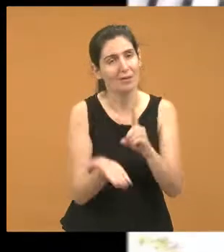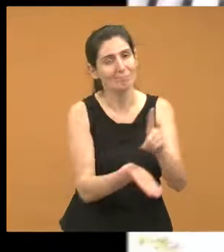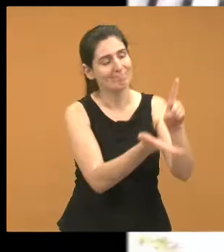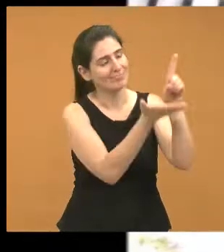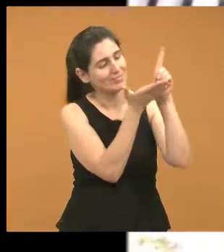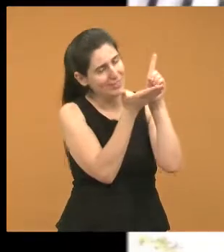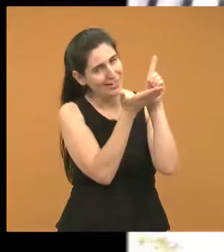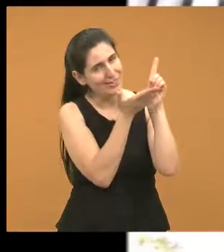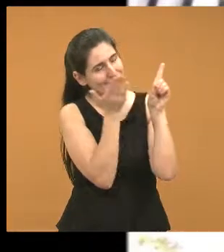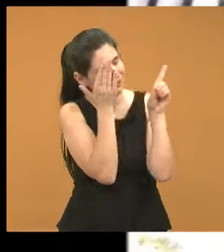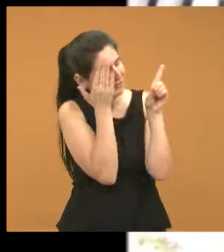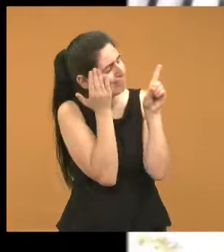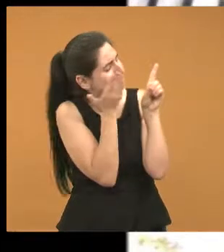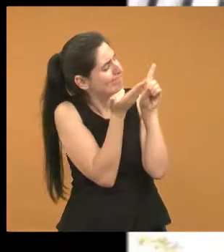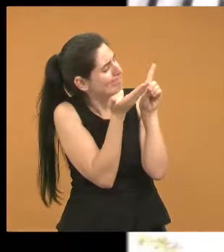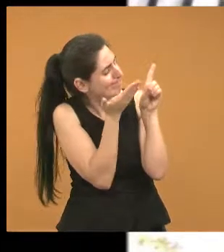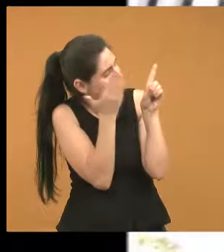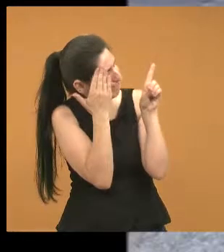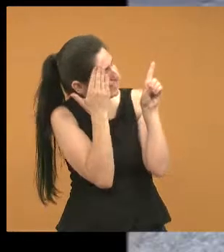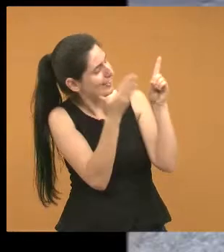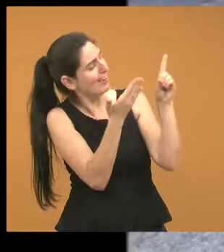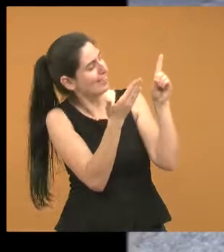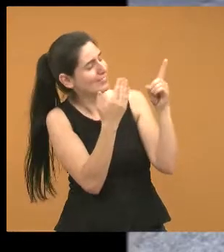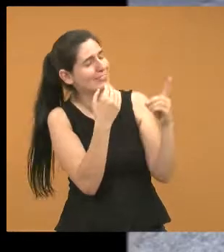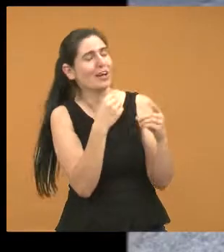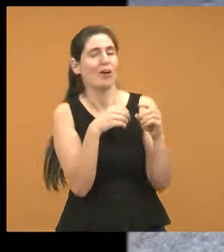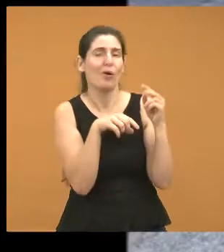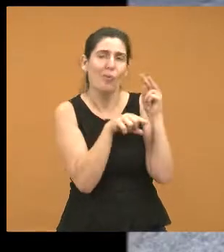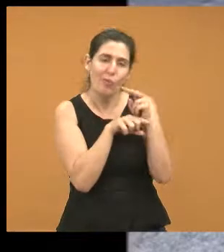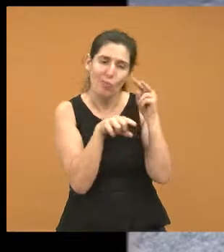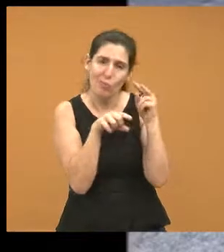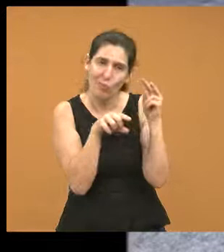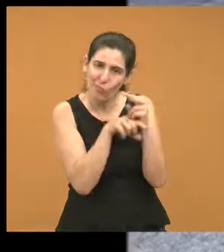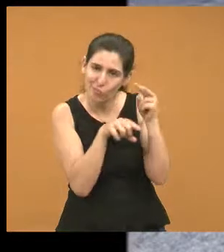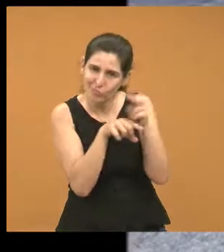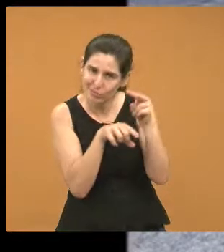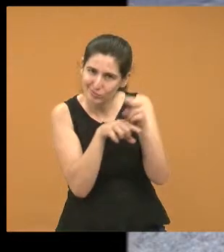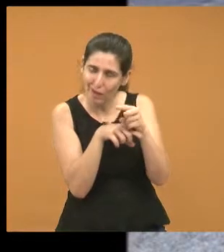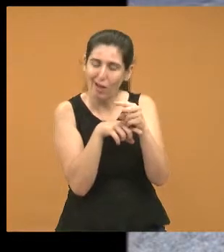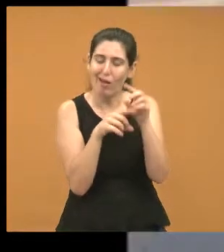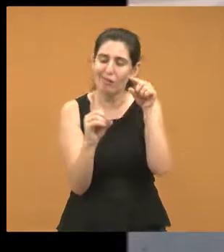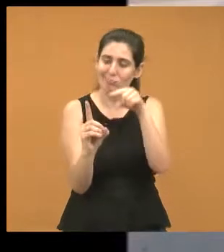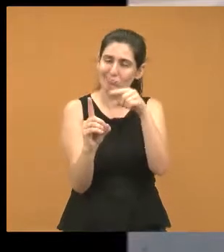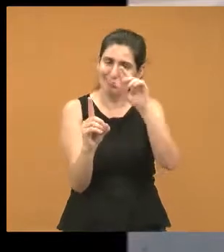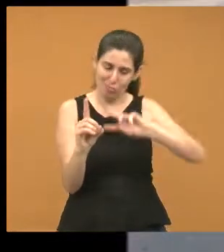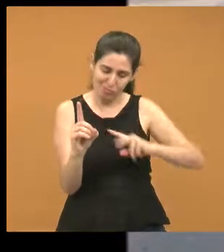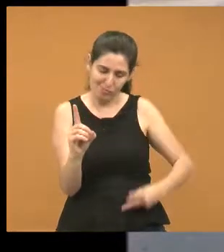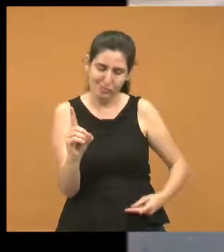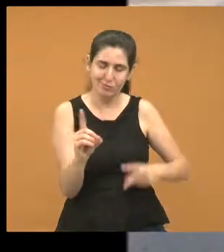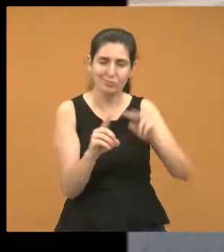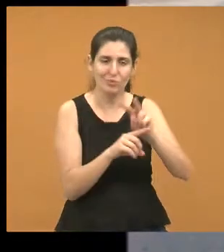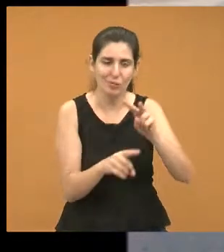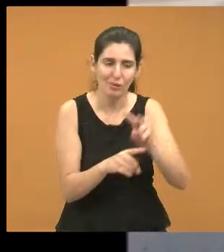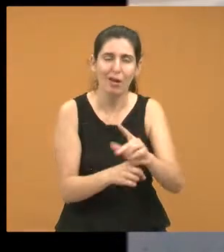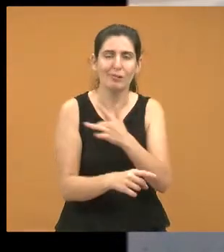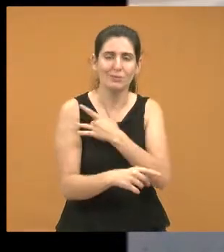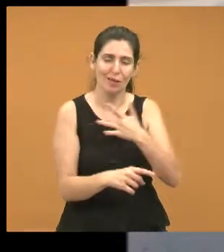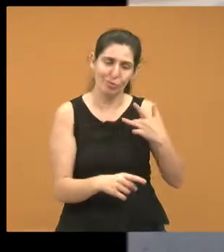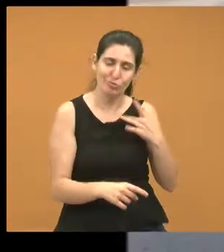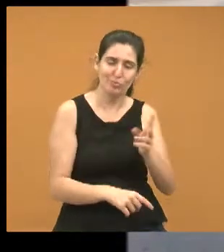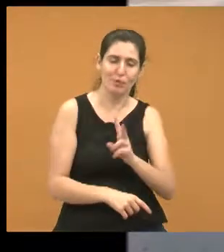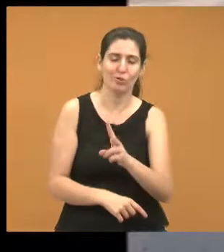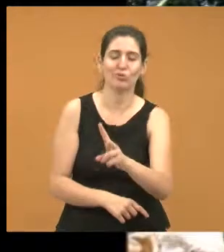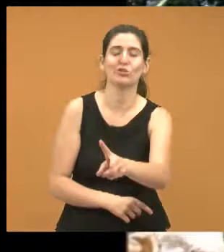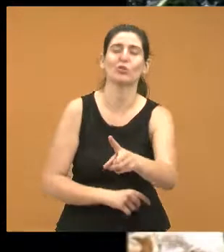que têm nos protegido bastante, e nos dando aí vida e saúde para a gente continuar essa missão